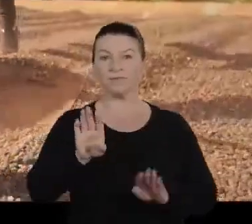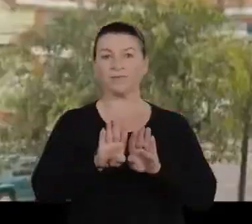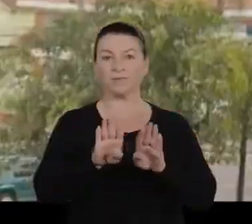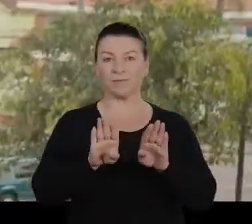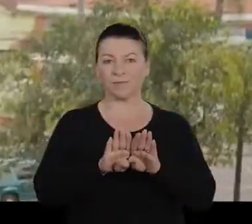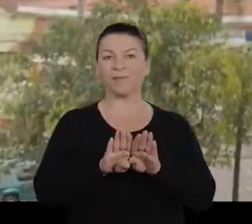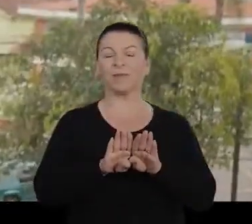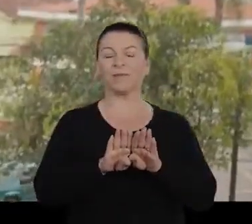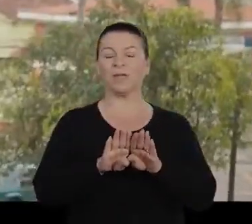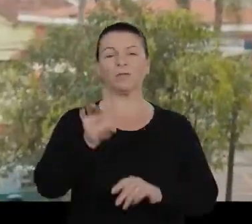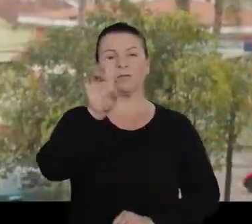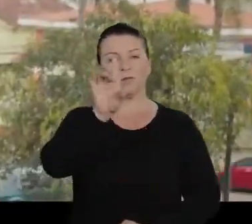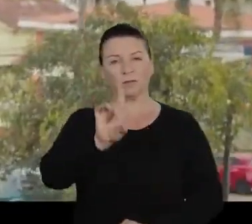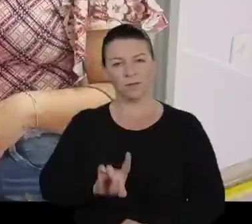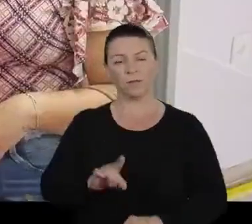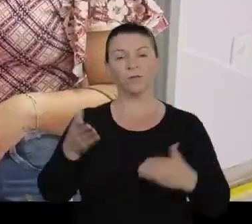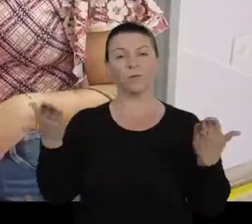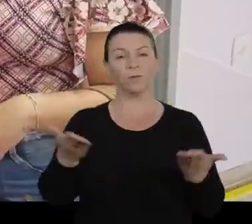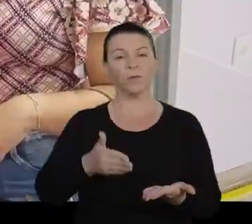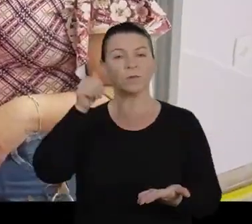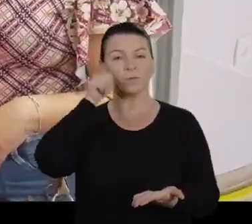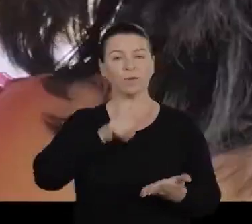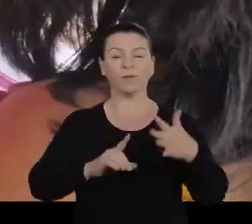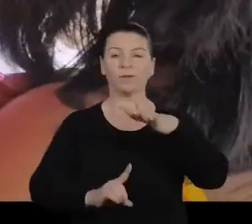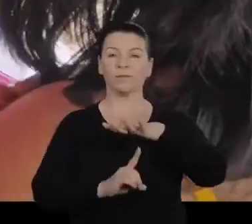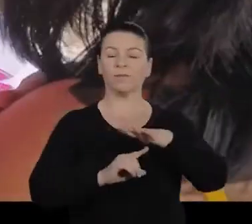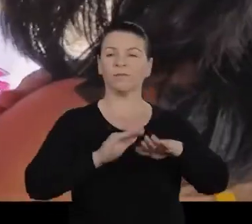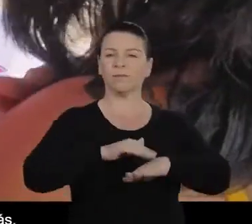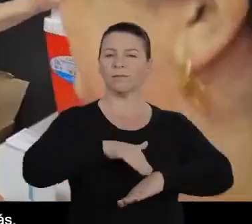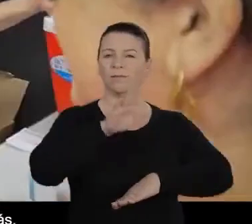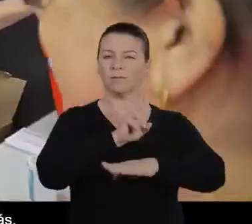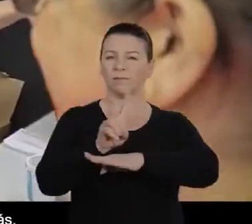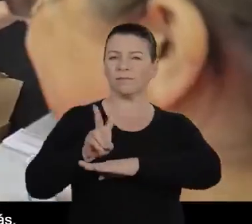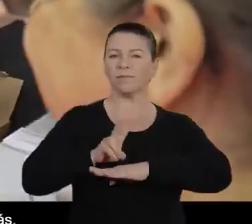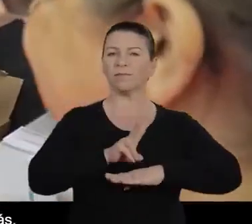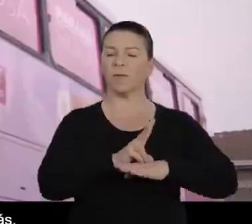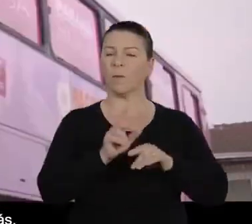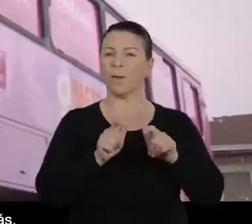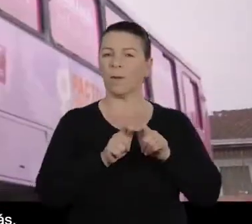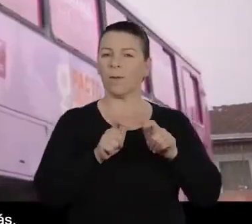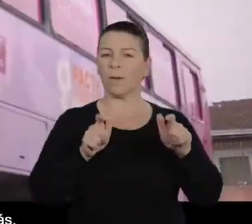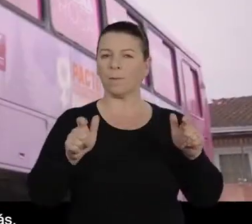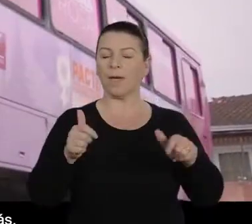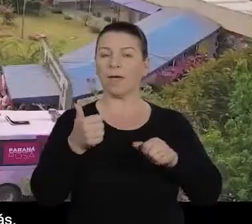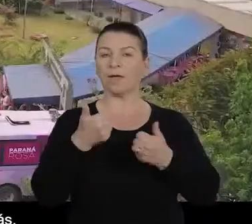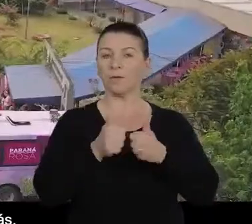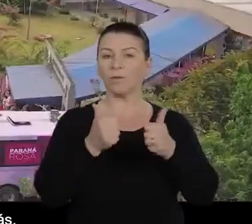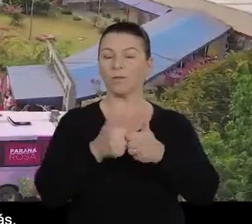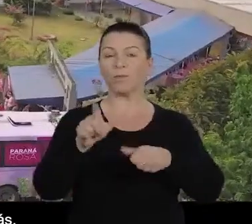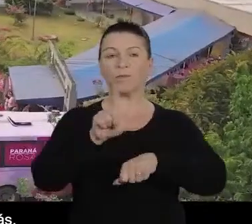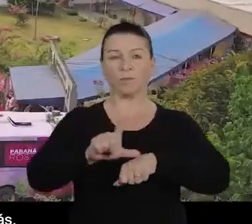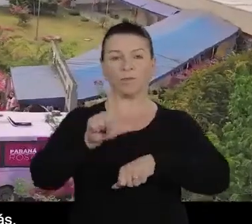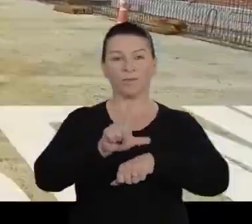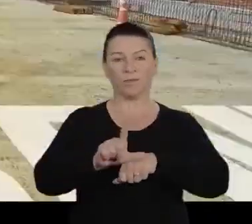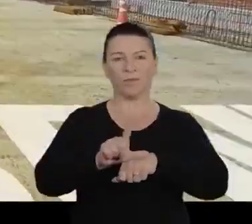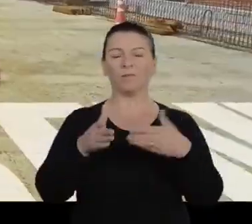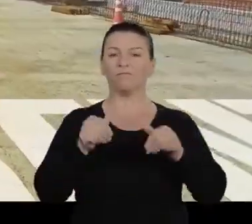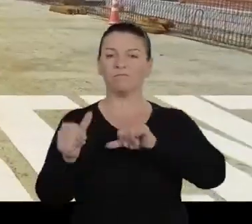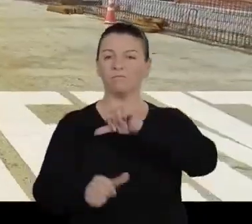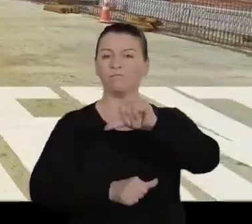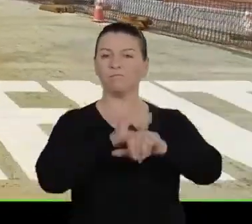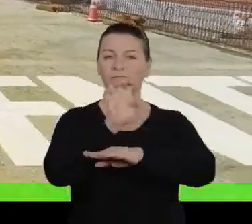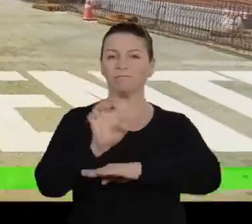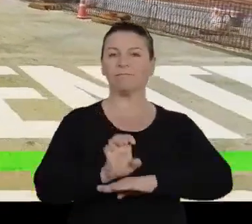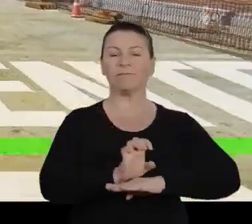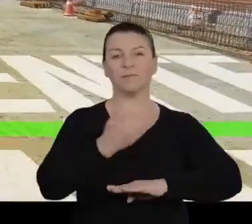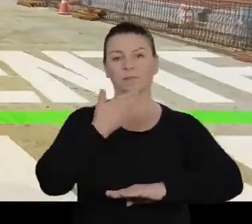estado. Pra frente, direitos. Hoje, as mulheres paranaenses têm mais proteção com a ampliação do ônibus lilás. É assim